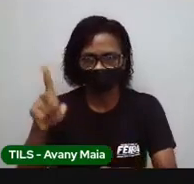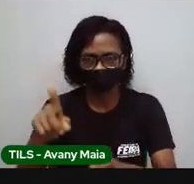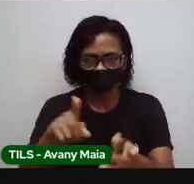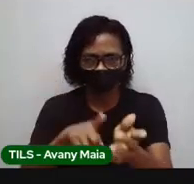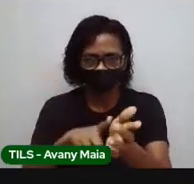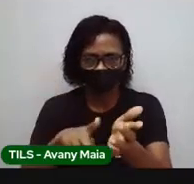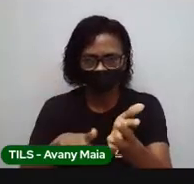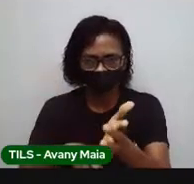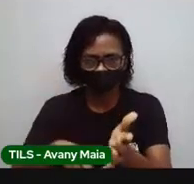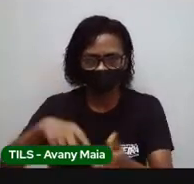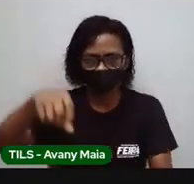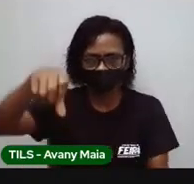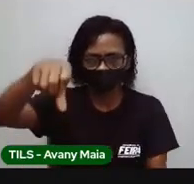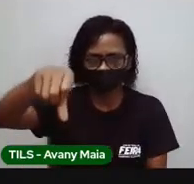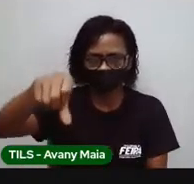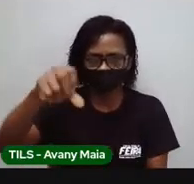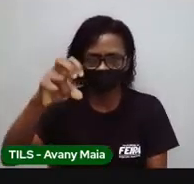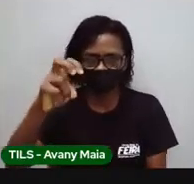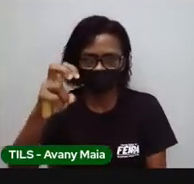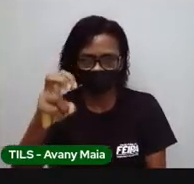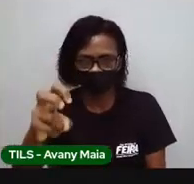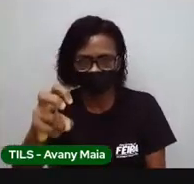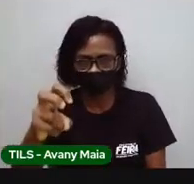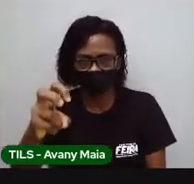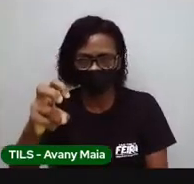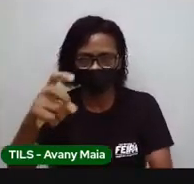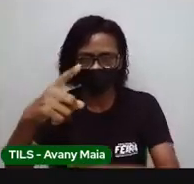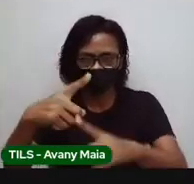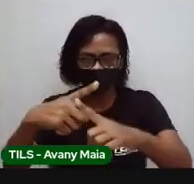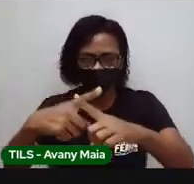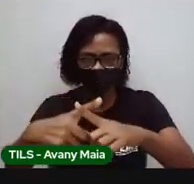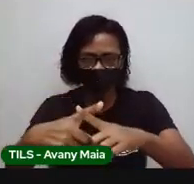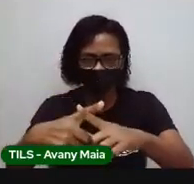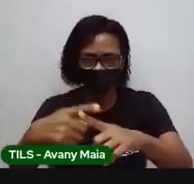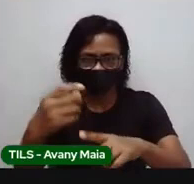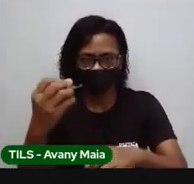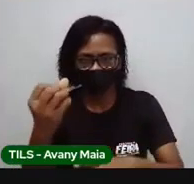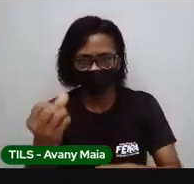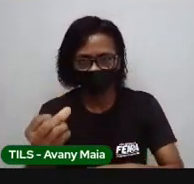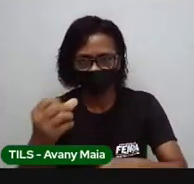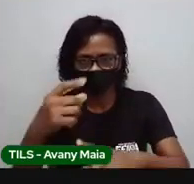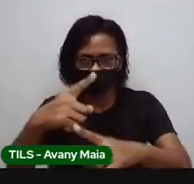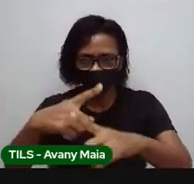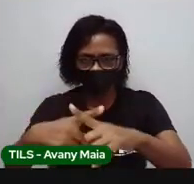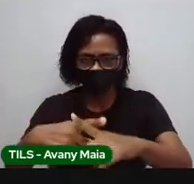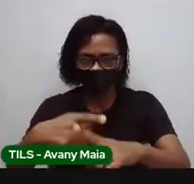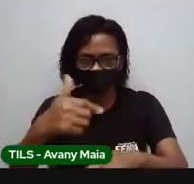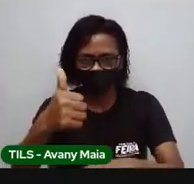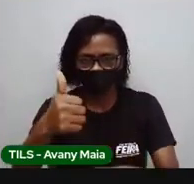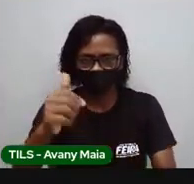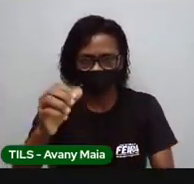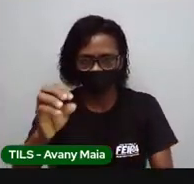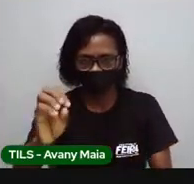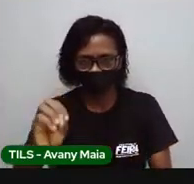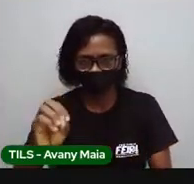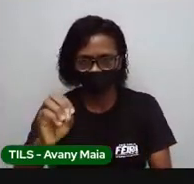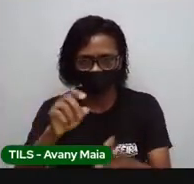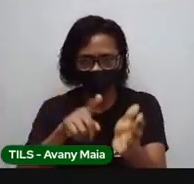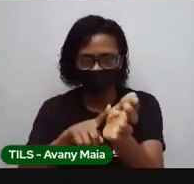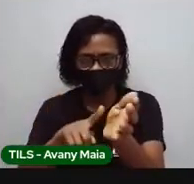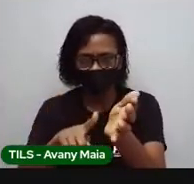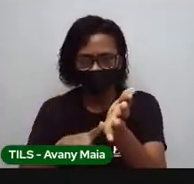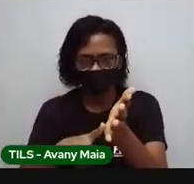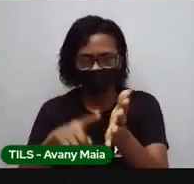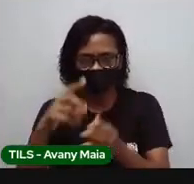vezes 6 horas, que é o H, vezes 10, que é a quantidade de dias do período